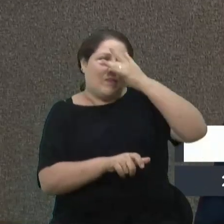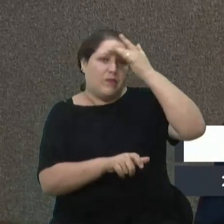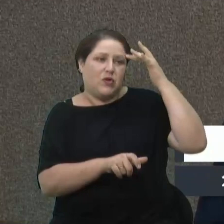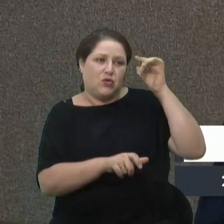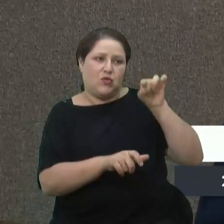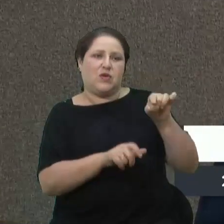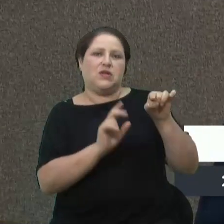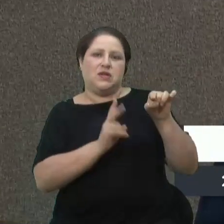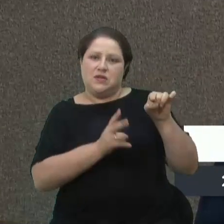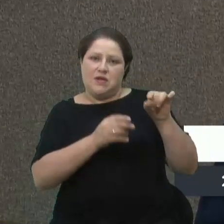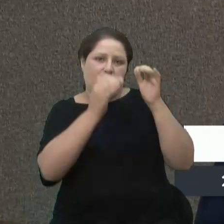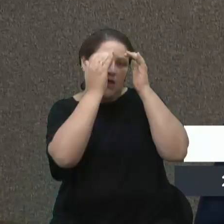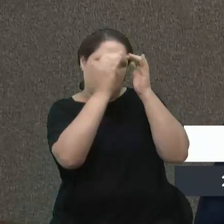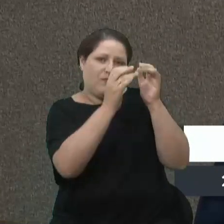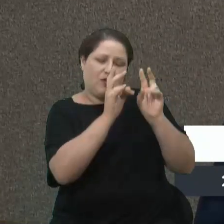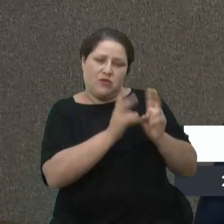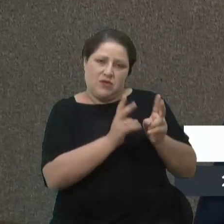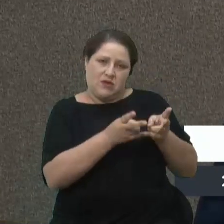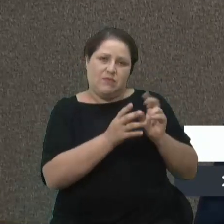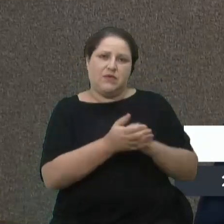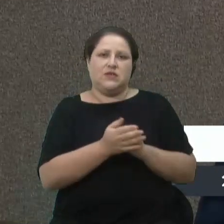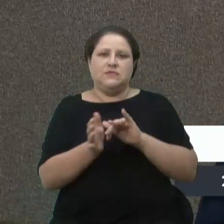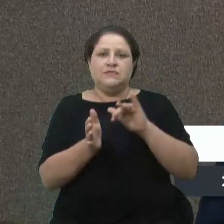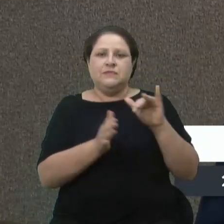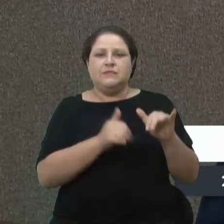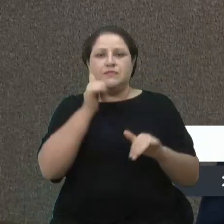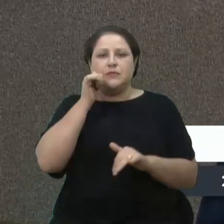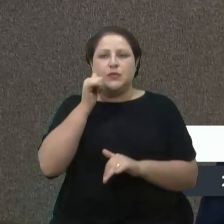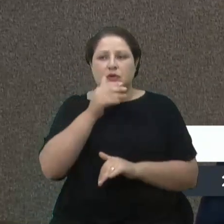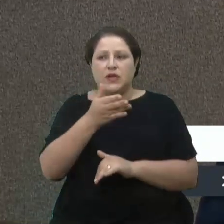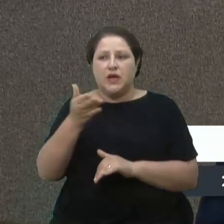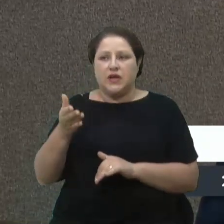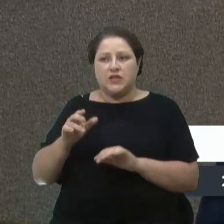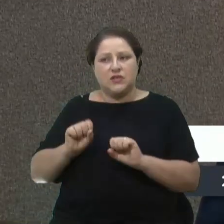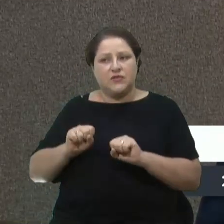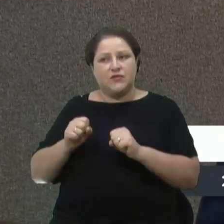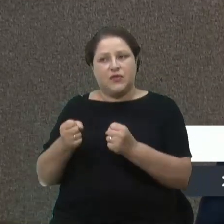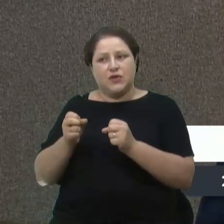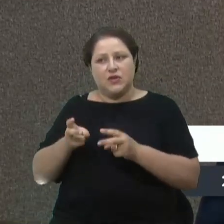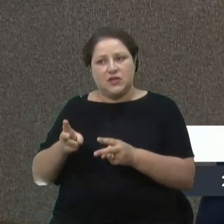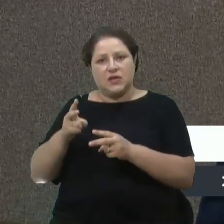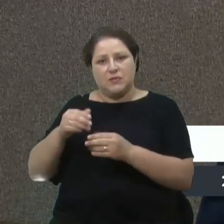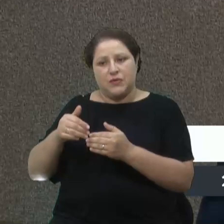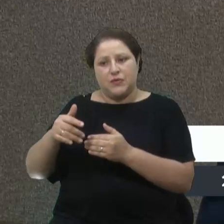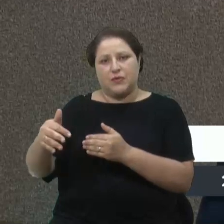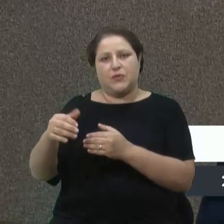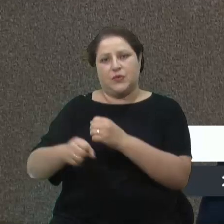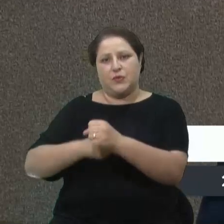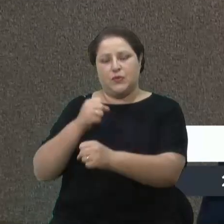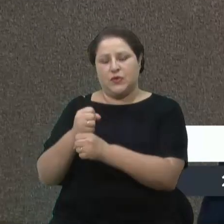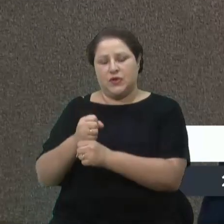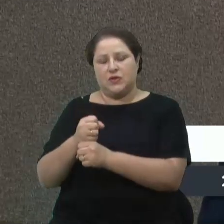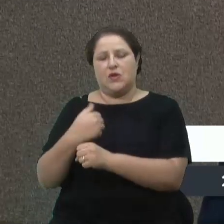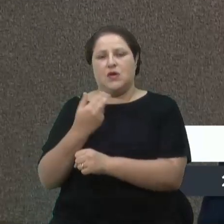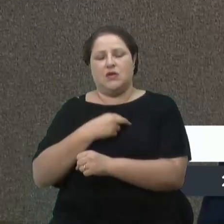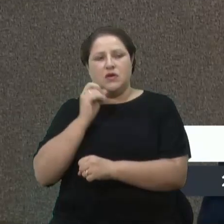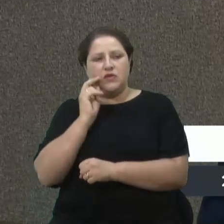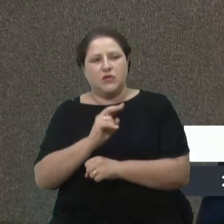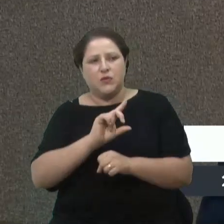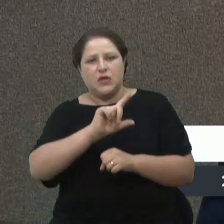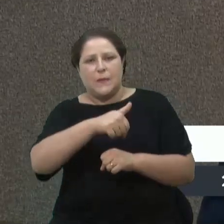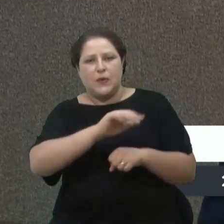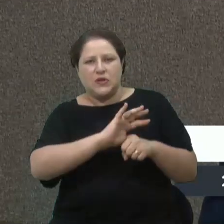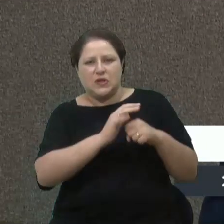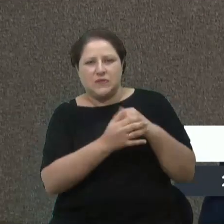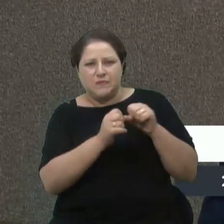por favor, força, temos todo um ano ainda pela frente, e o que a gente tem visto por aí, pós-pandemia, de agressão em mulheres, de falta